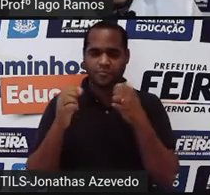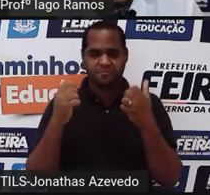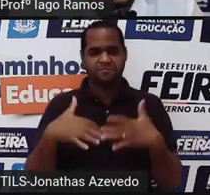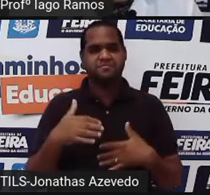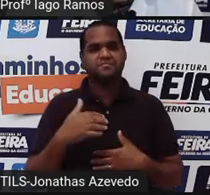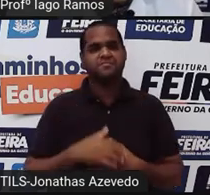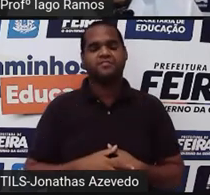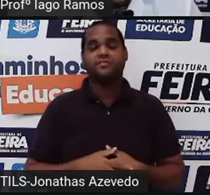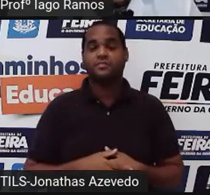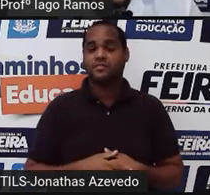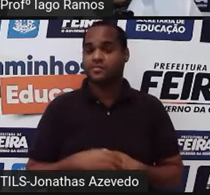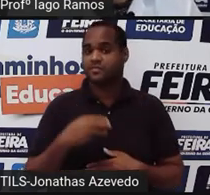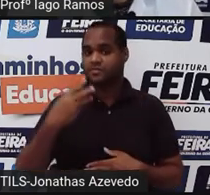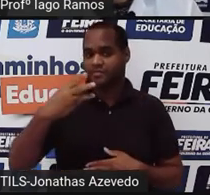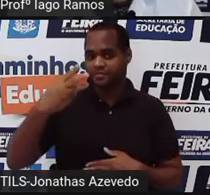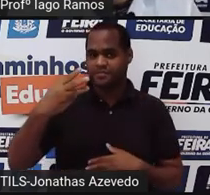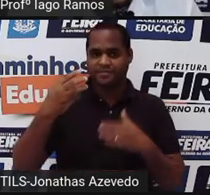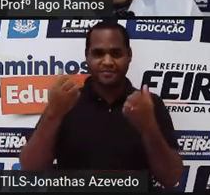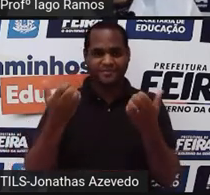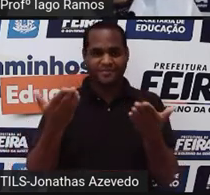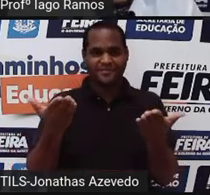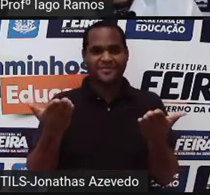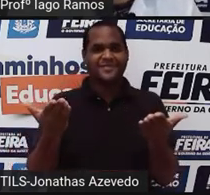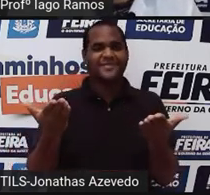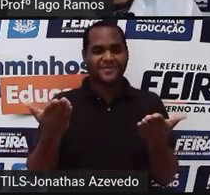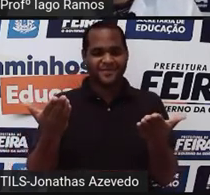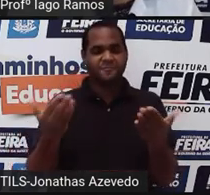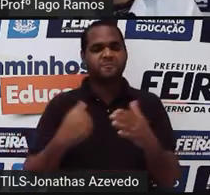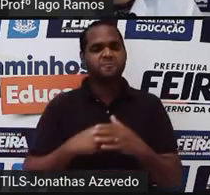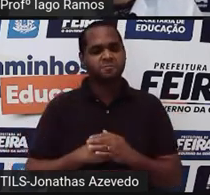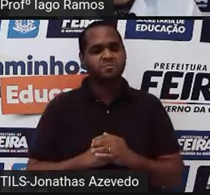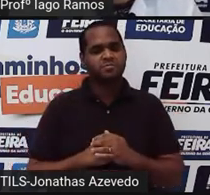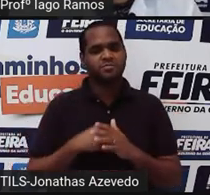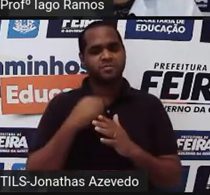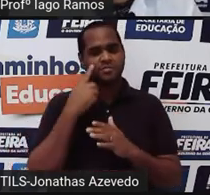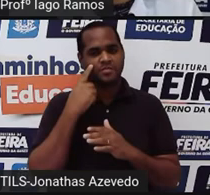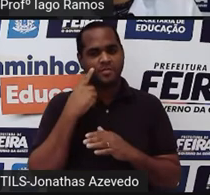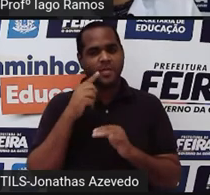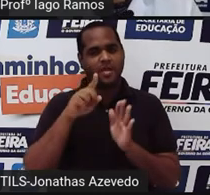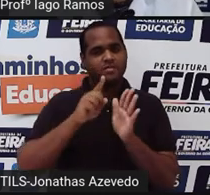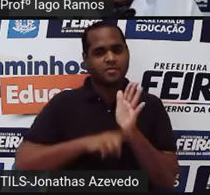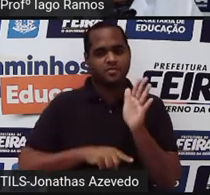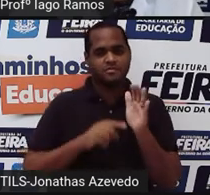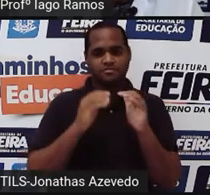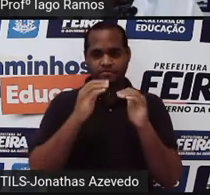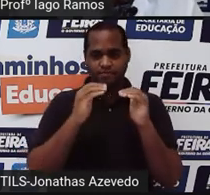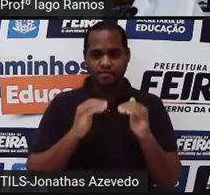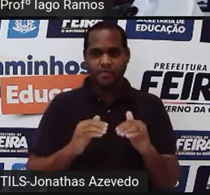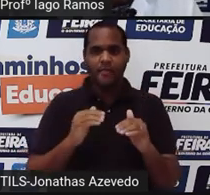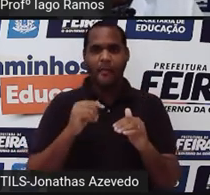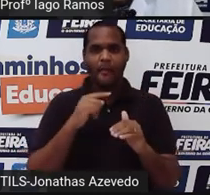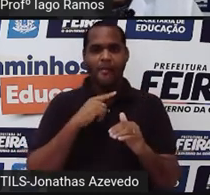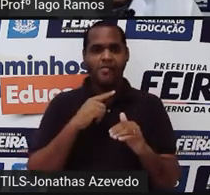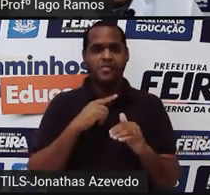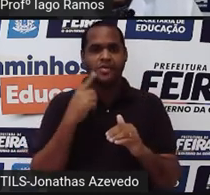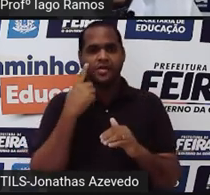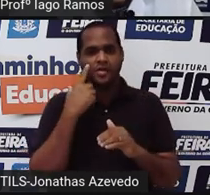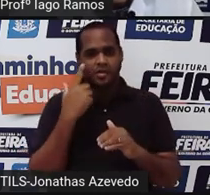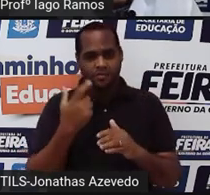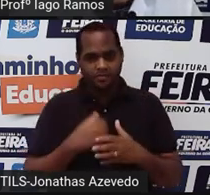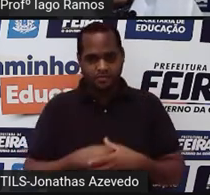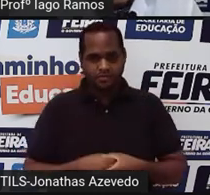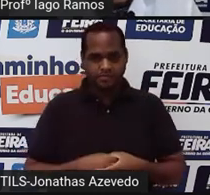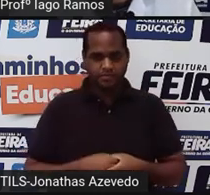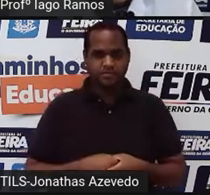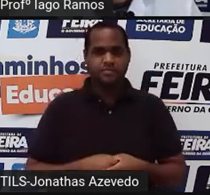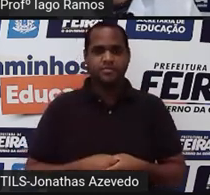E o terceiro caso, que é esse aqui, quando o expoente é negativo. Quando o númerozinho lá de cima é um número